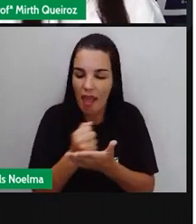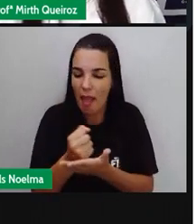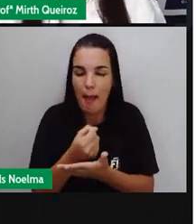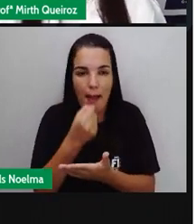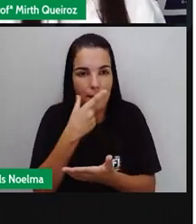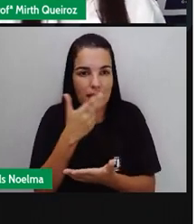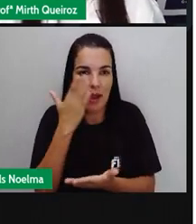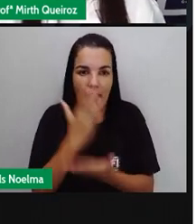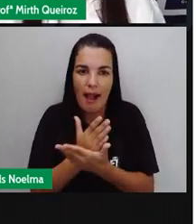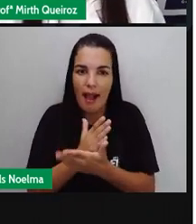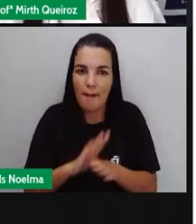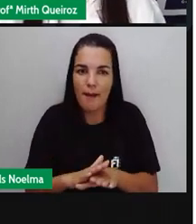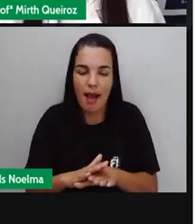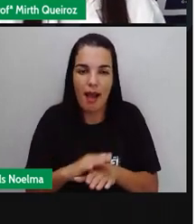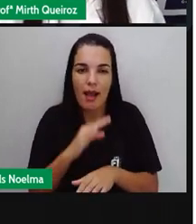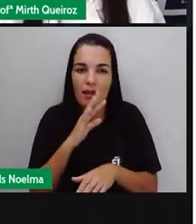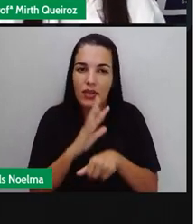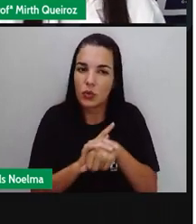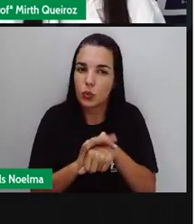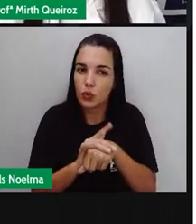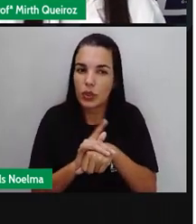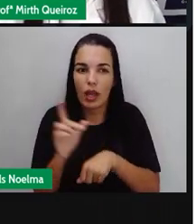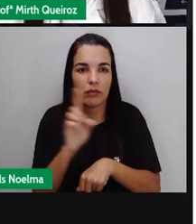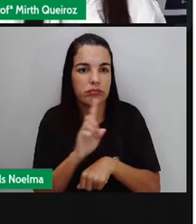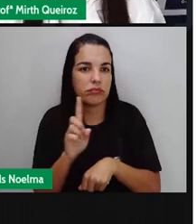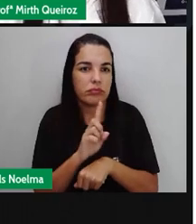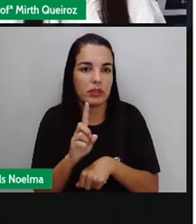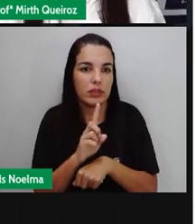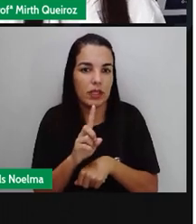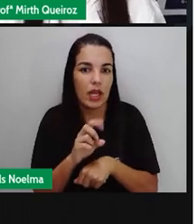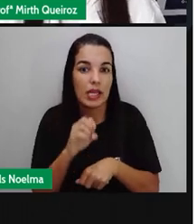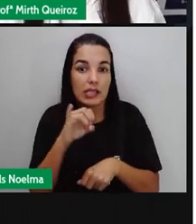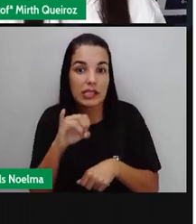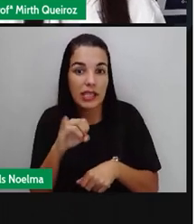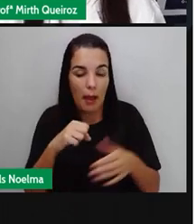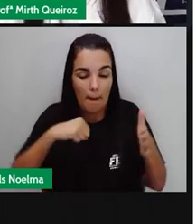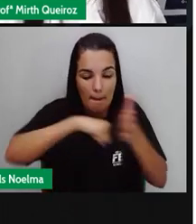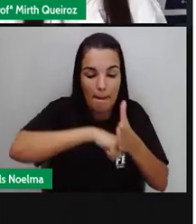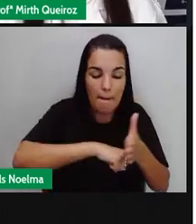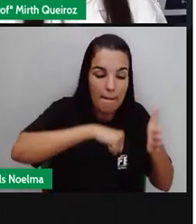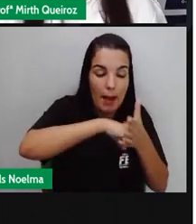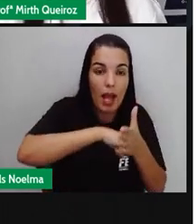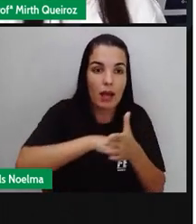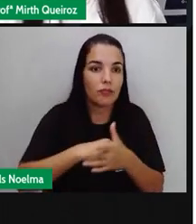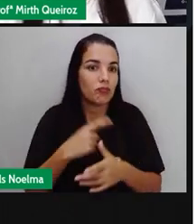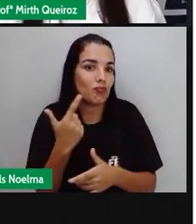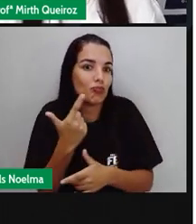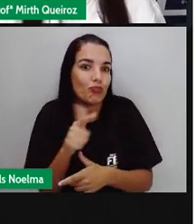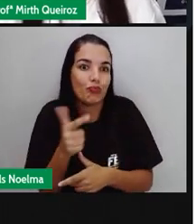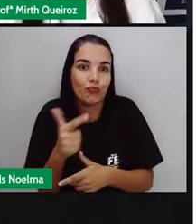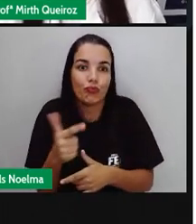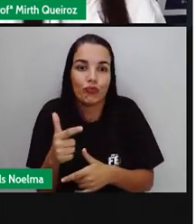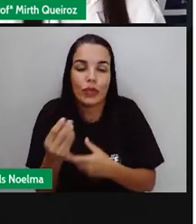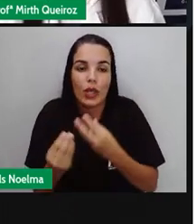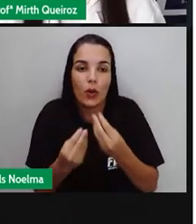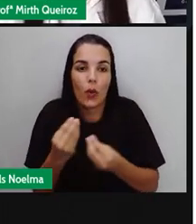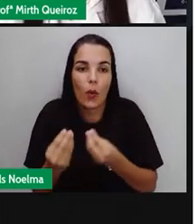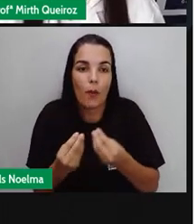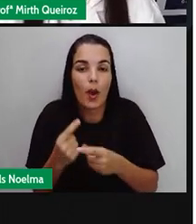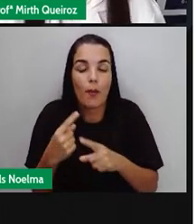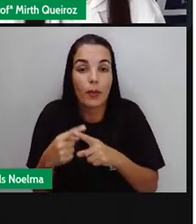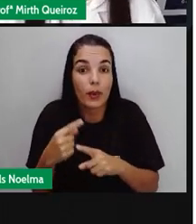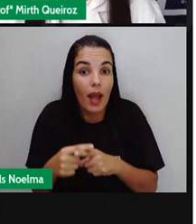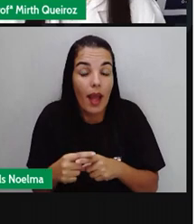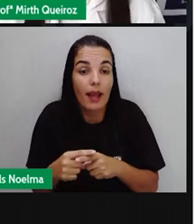sintomas, e você tomar aquele medicamento para tentar combatê-la, não vai ser mais tão eficaz. Por quê? Porque a